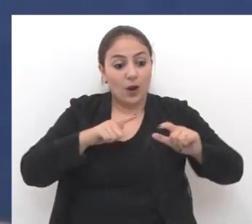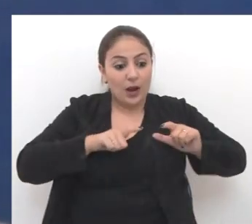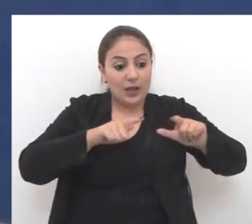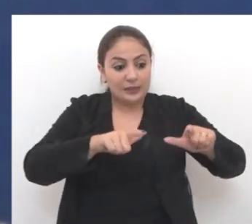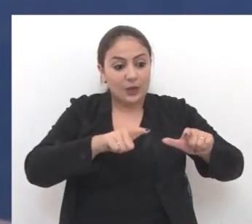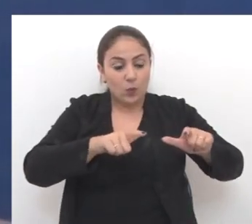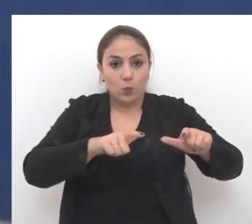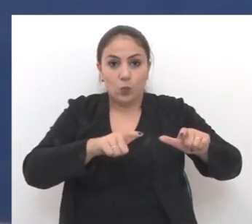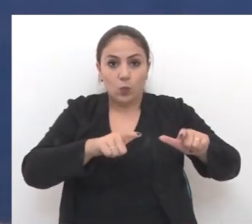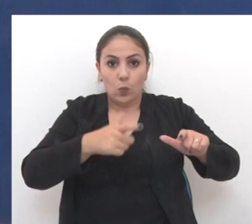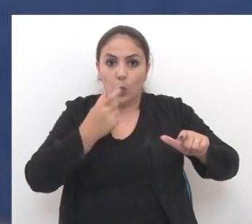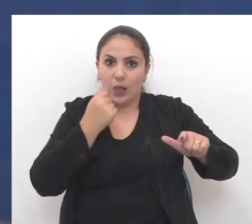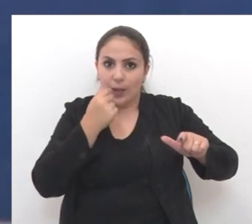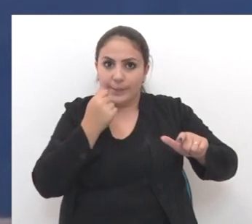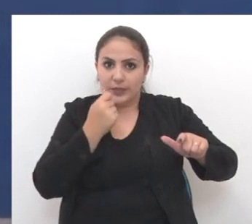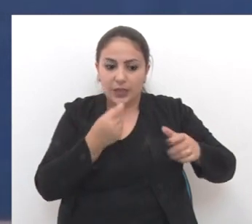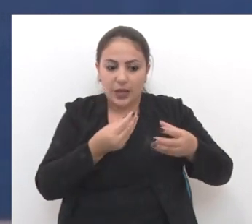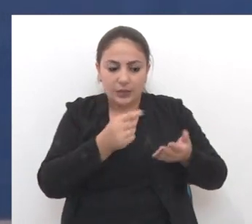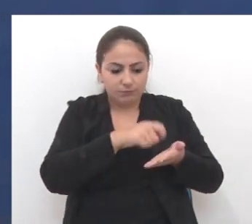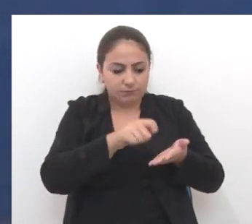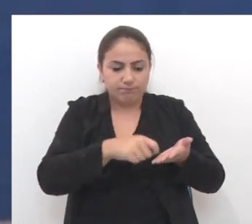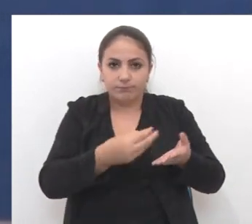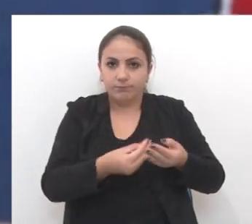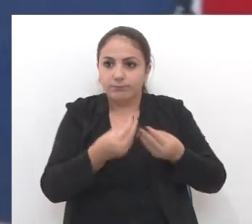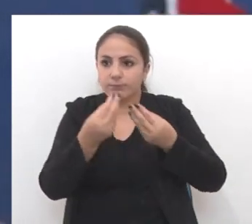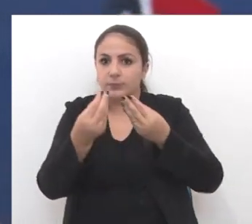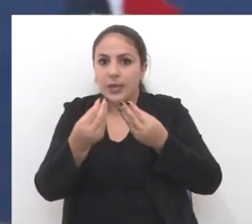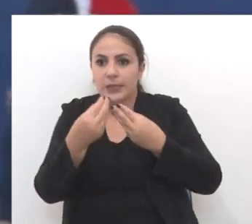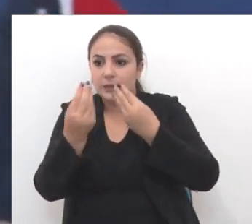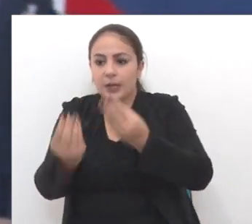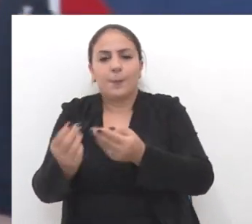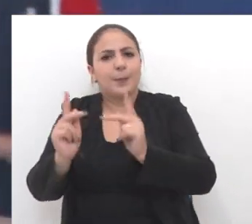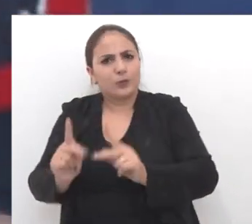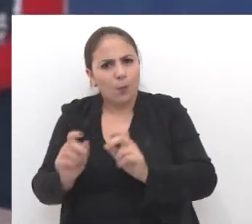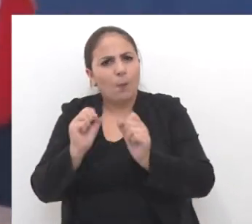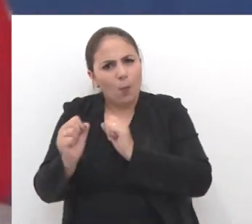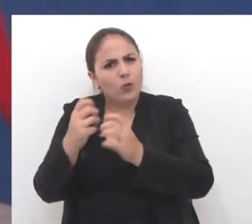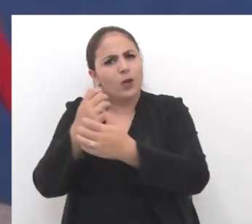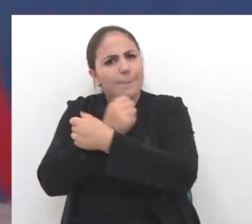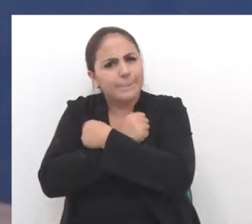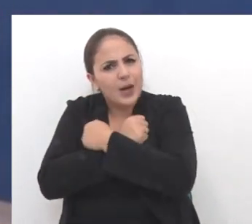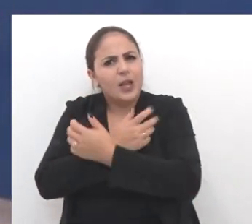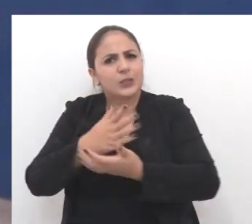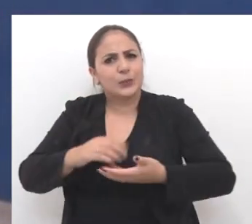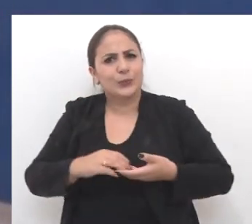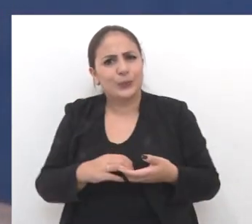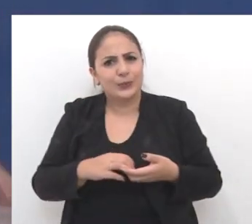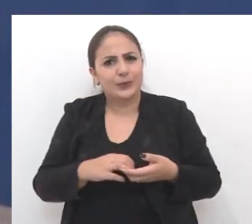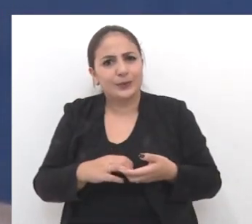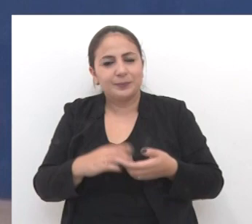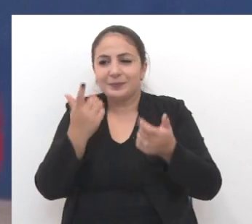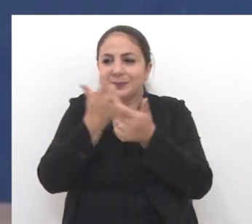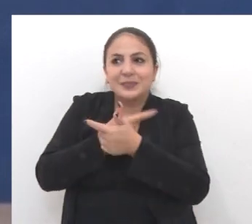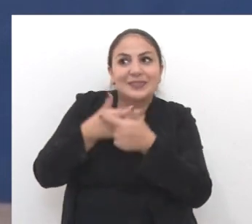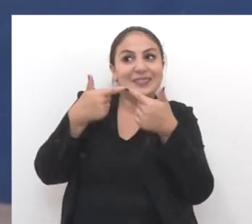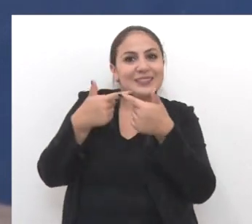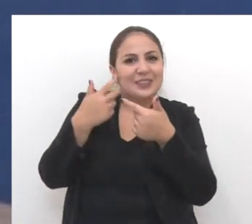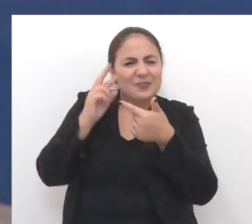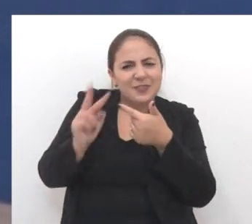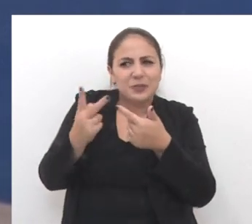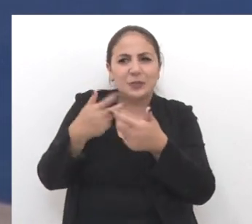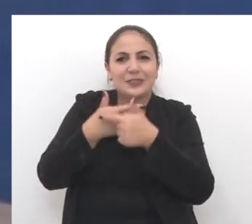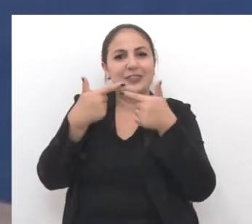cartãozinho com um lápis, que eles vão entregar para as pessoas, né? Dizendo, posso te dar um abraço, né? Deixe-me dar um